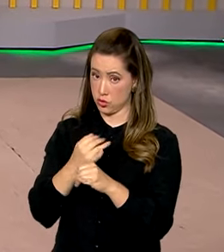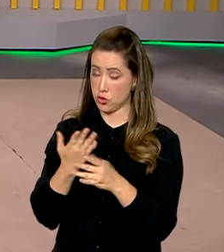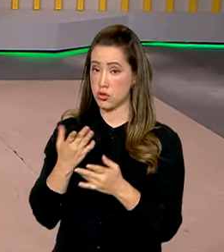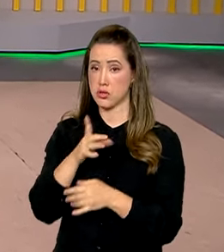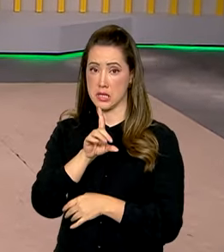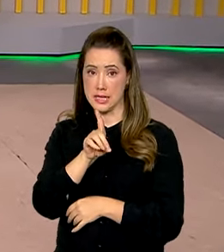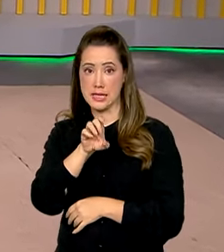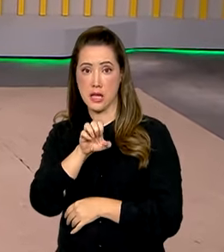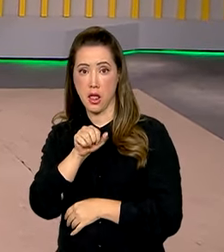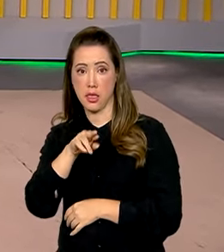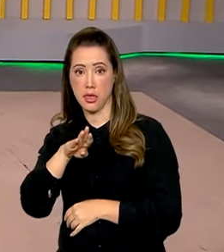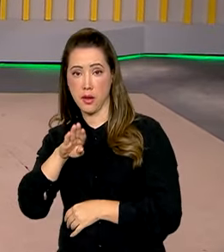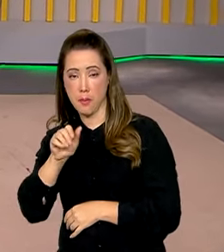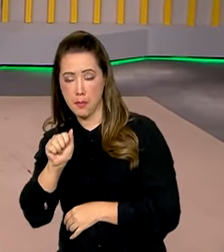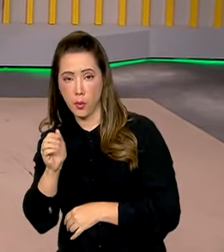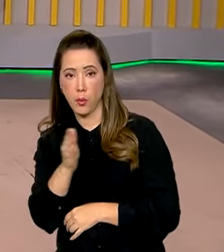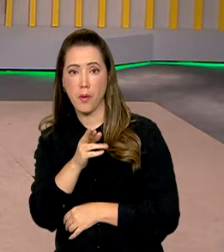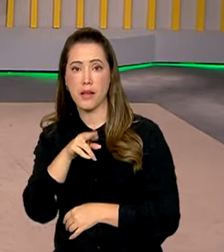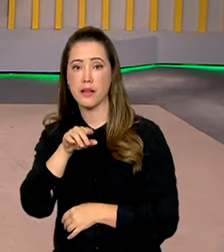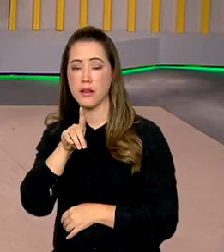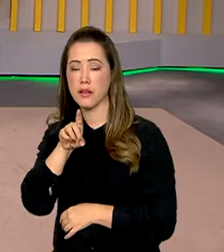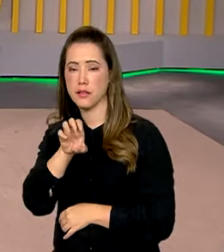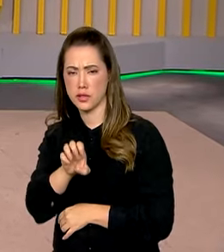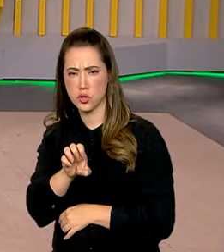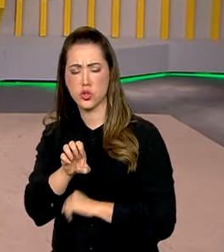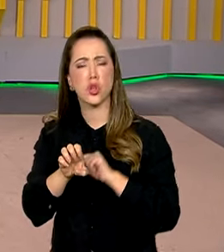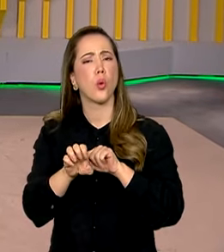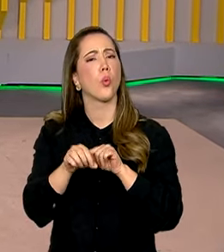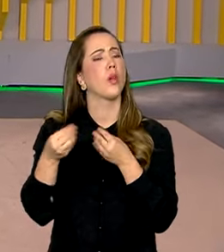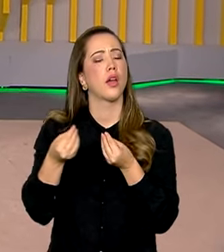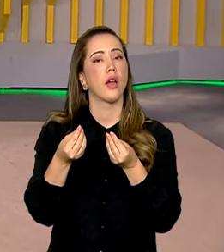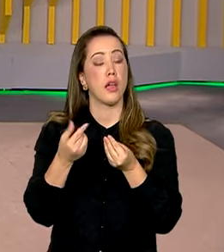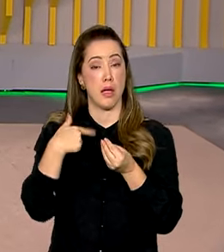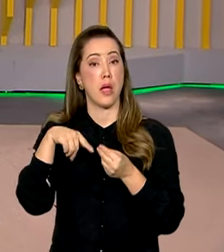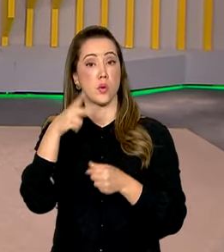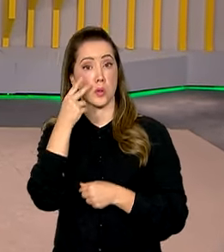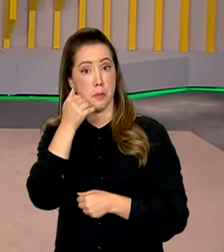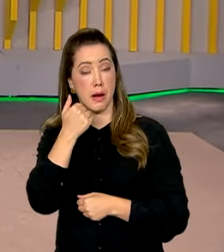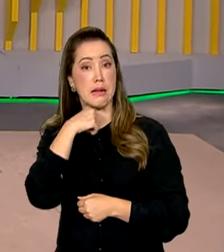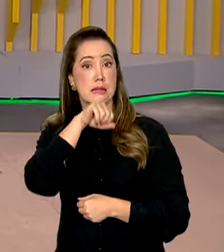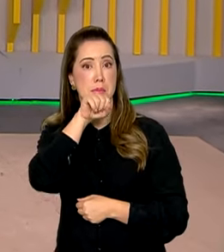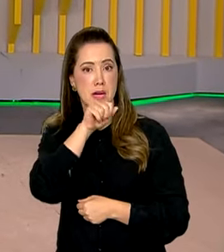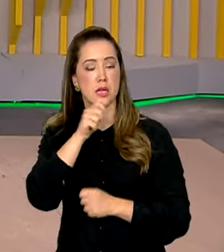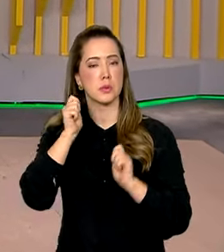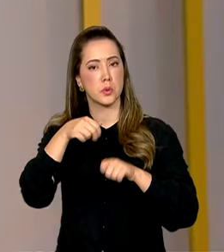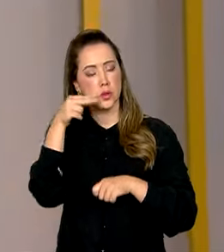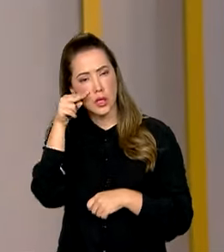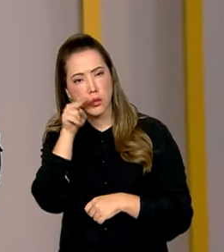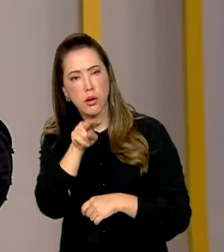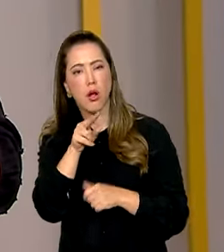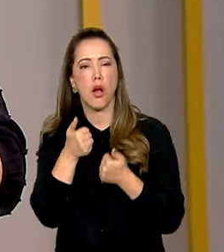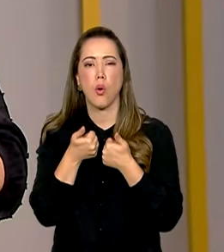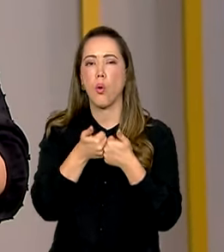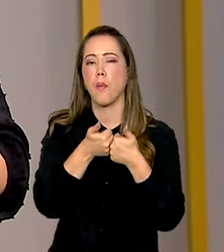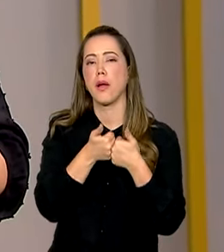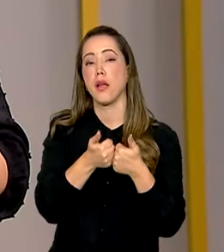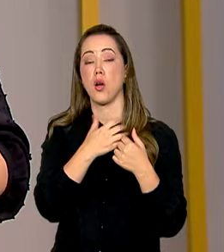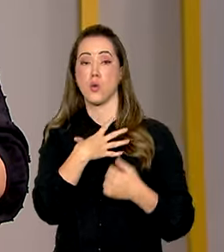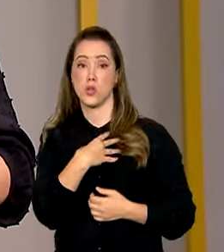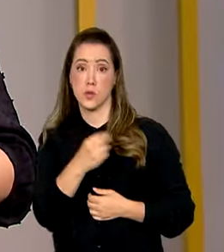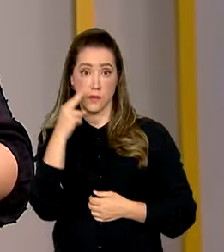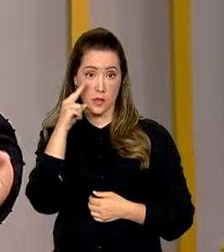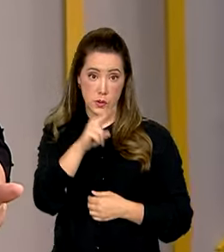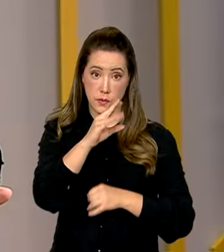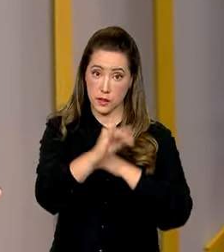para os pais entenderem que é possível cuidar, sim, do que os filhos veem na Rede Mundial de Computadores. Além disso, é